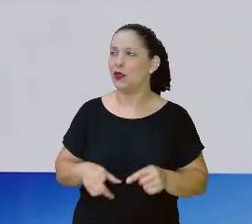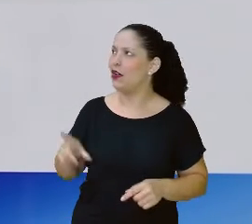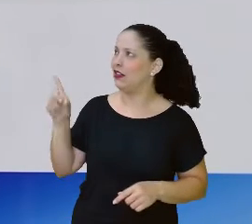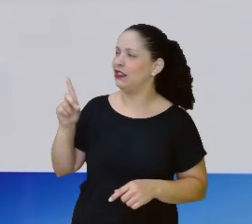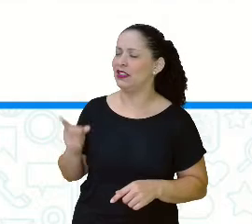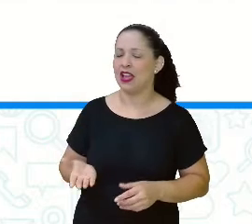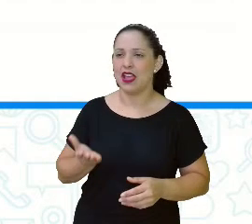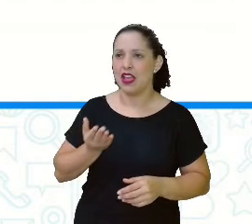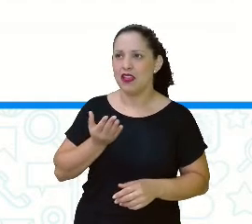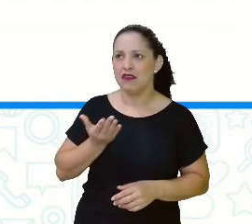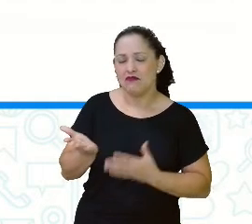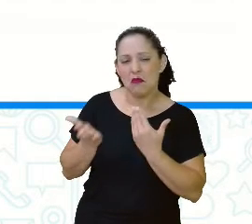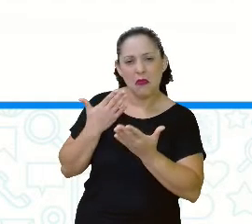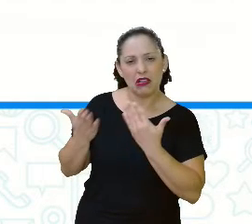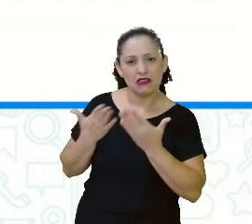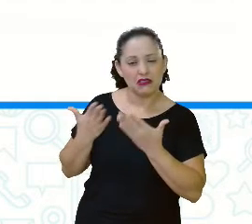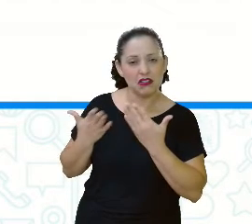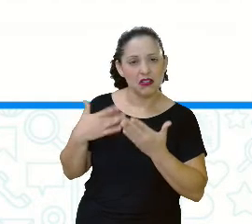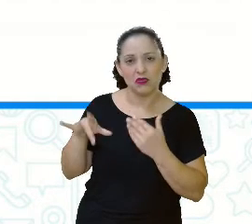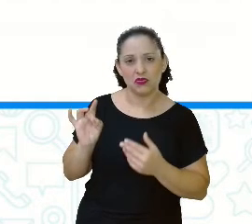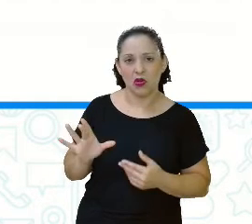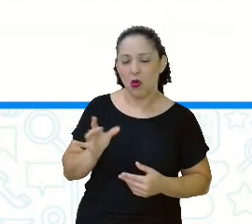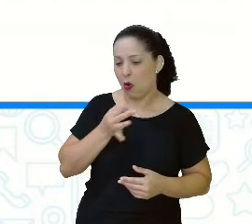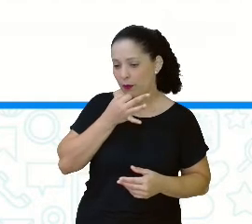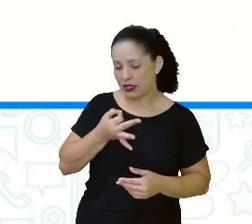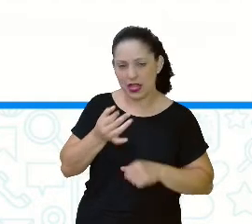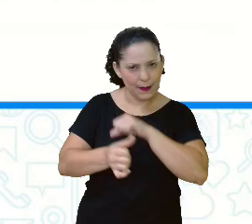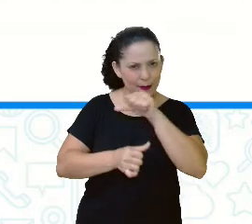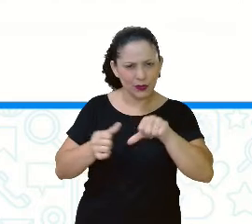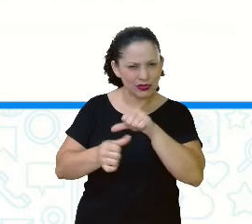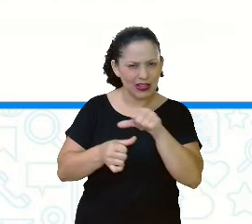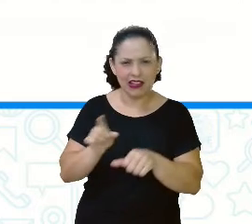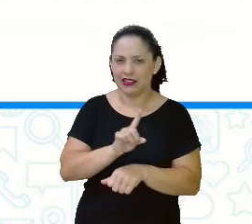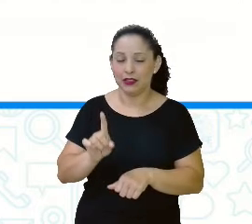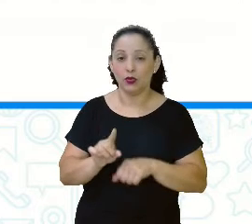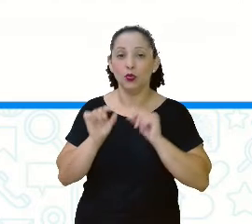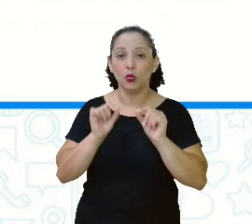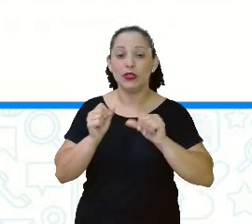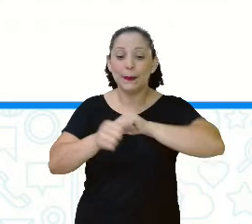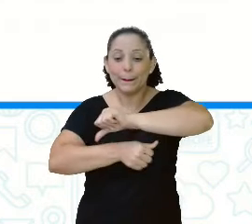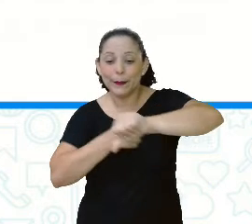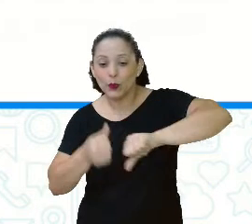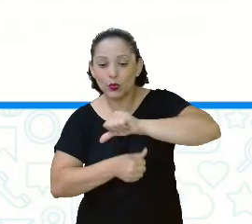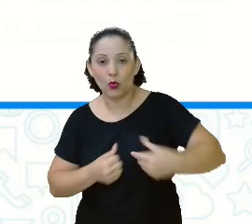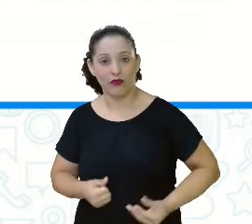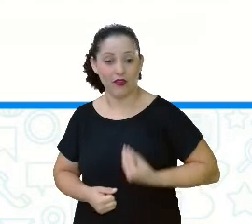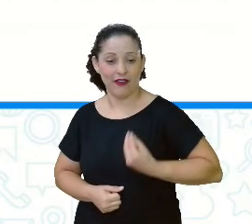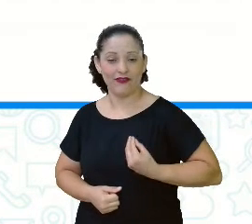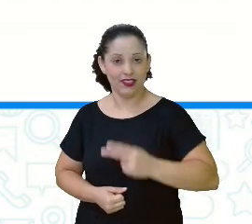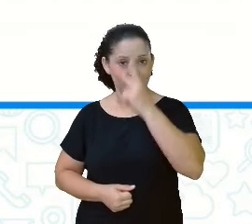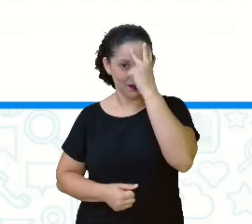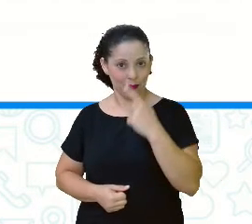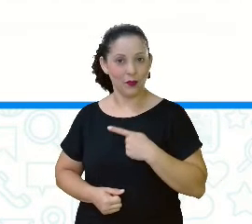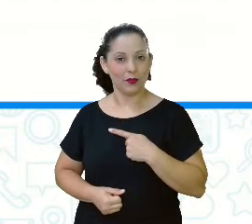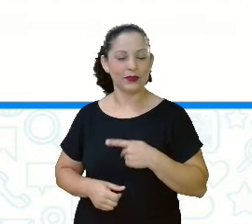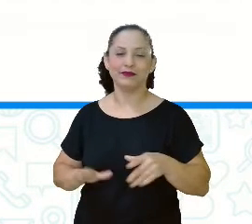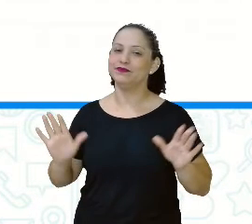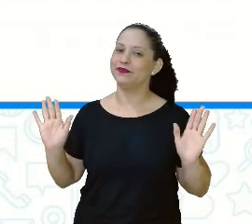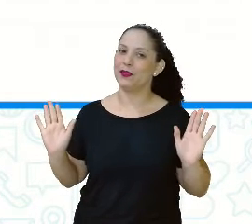ele não mudou de opinião, não é? O que realmente mudou foi o sentido que a vida dele ia. Então, tem essa questão também, tá?